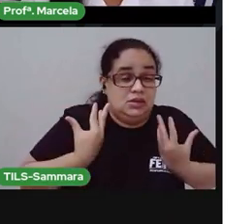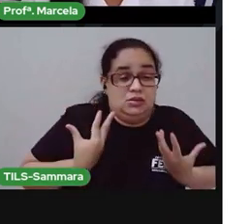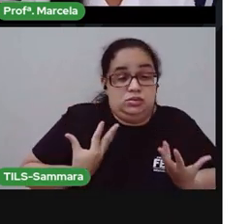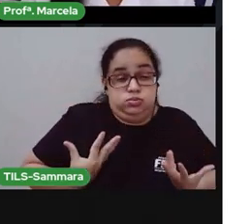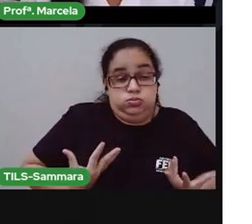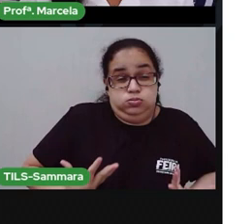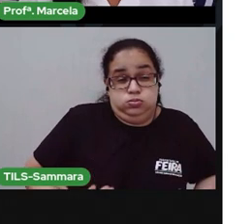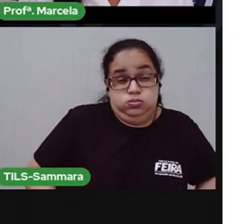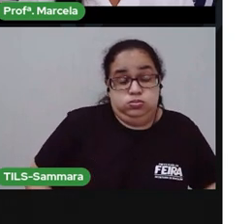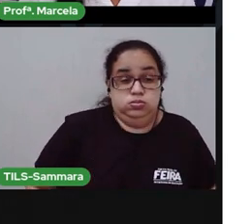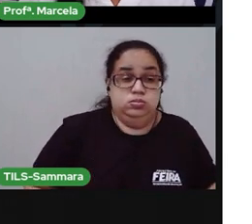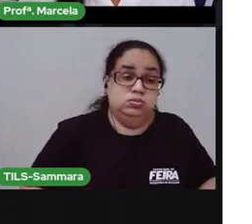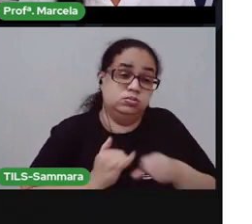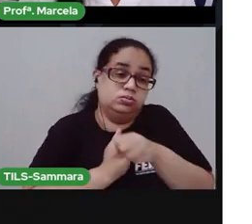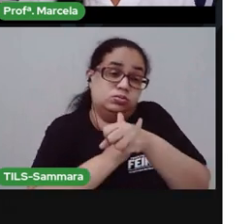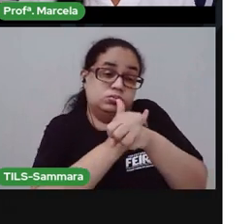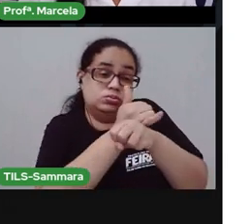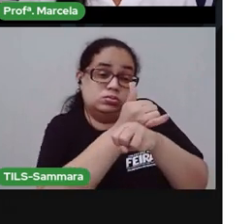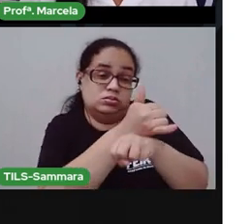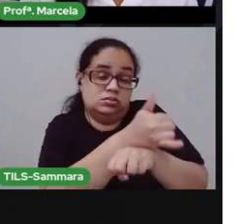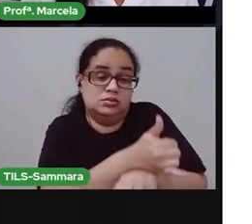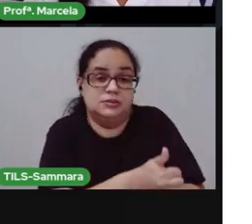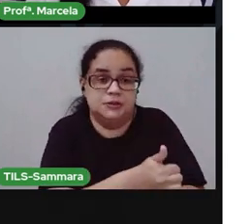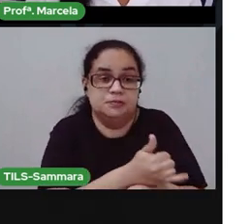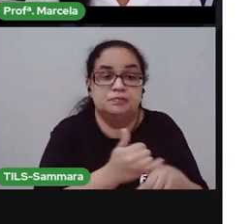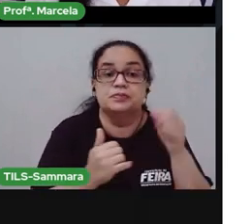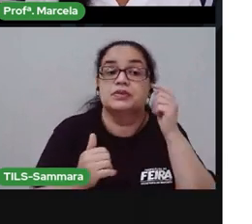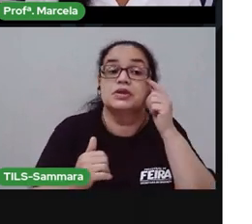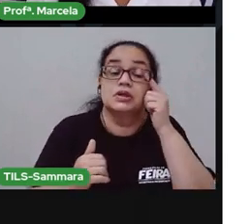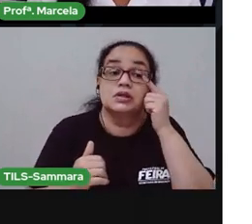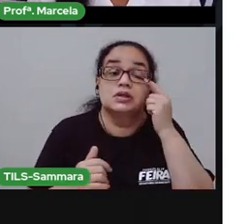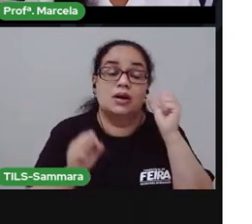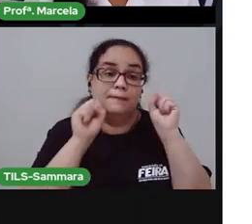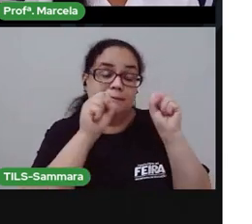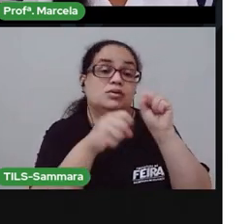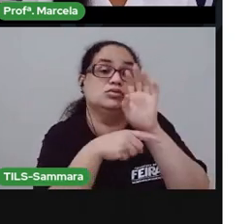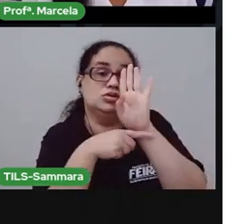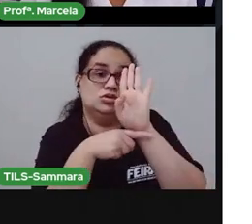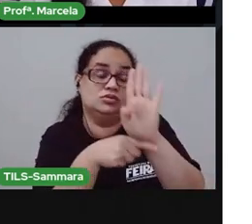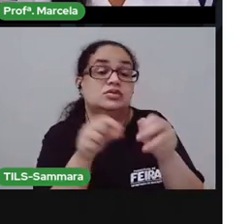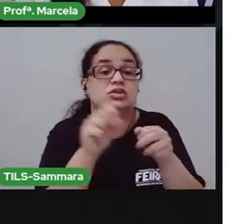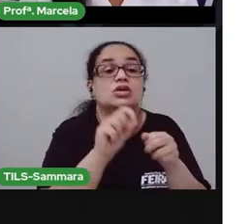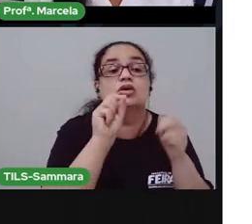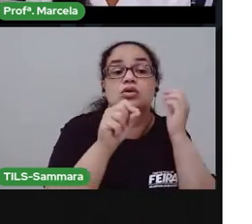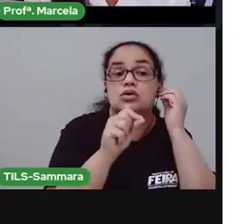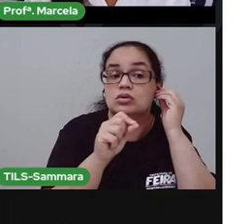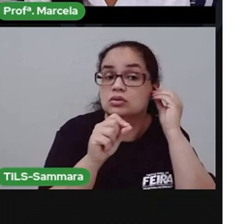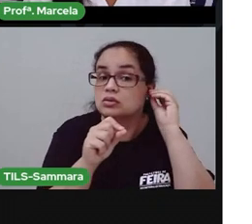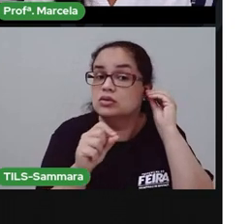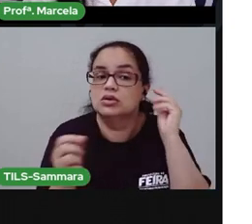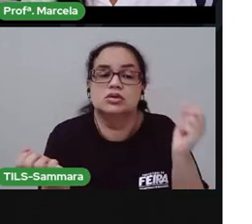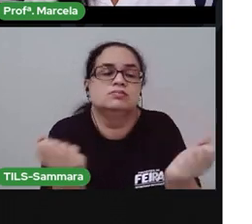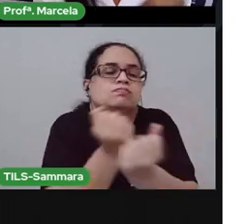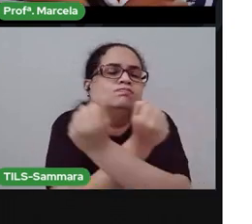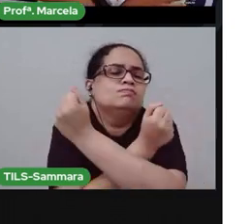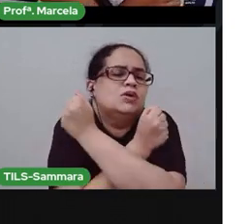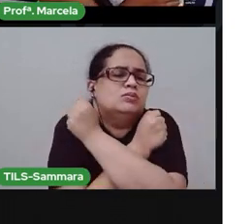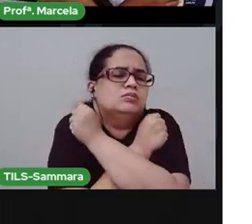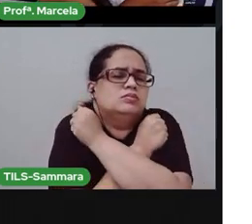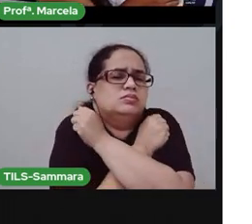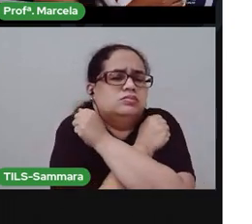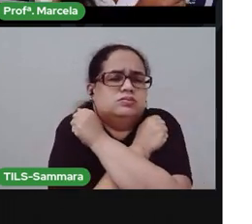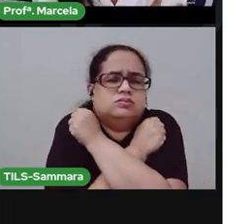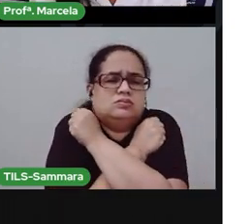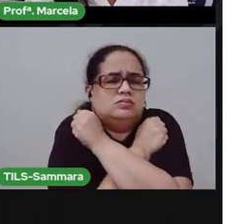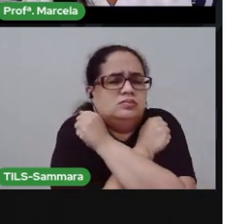inteiro, e chega bastante cansada. Você também pode ajudar, fazendo sabe o quê? Dando um abraço, bem apertado, assim, ó.